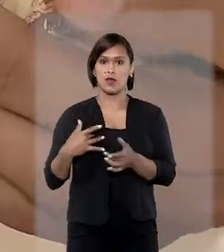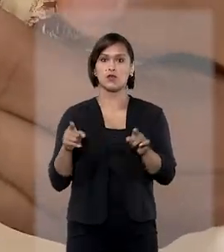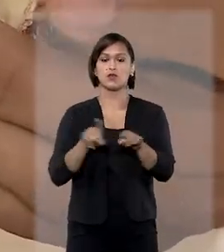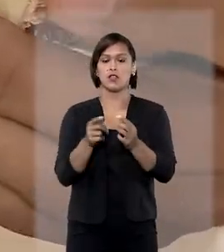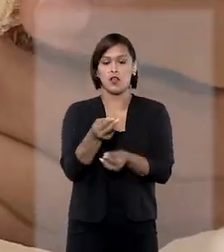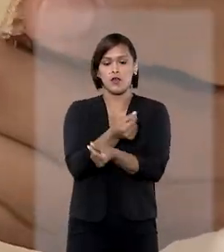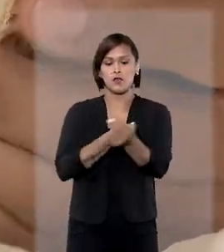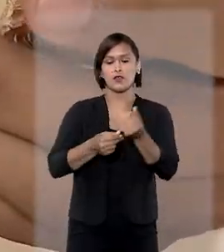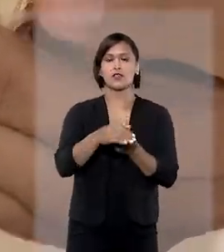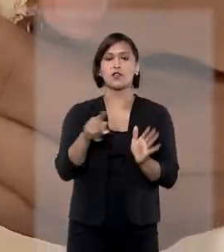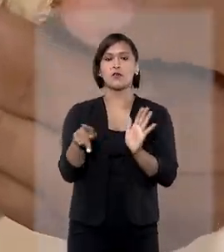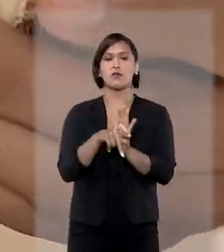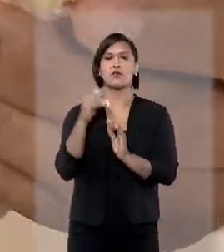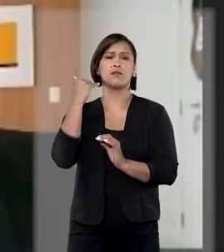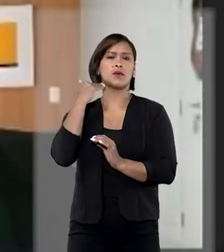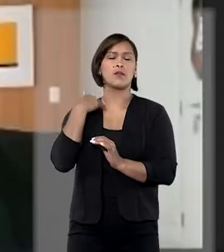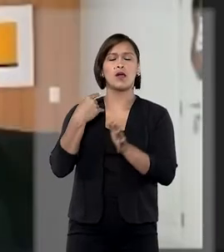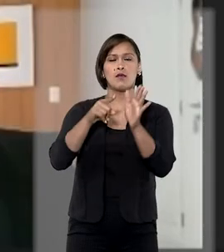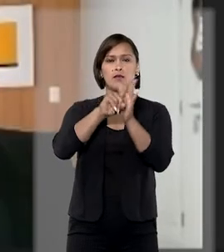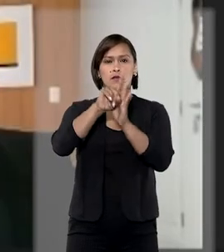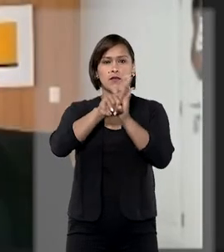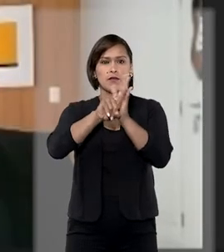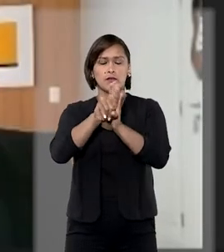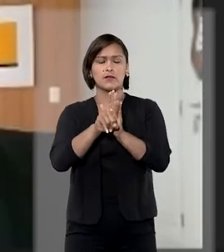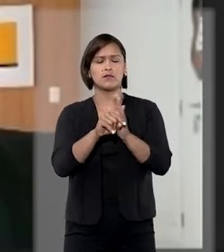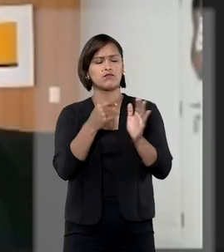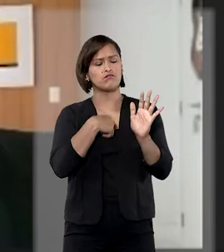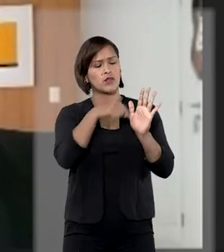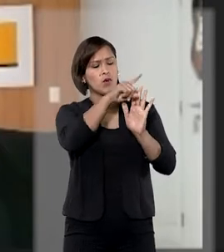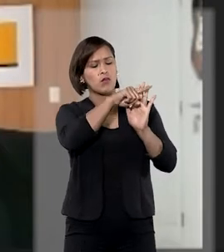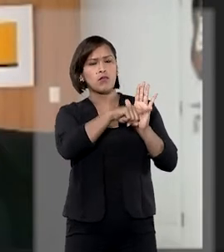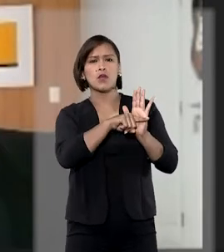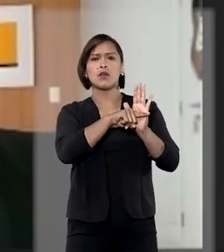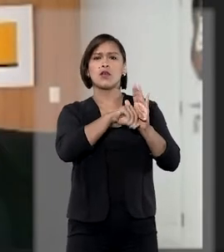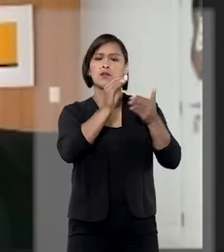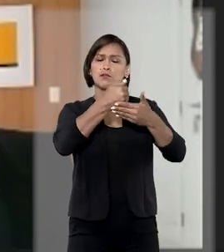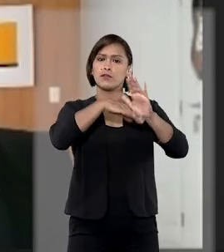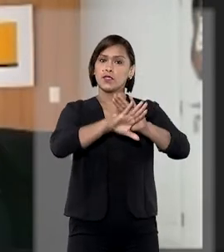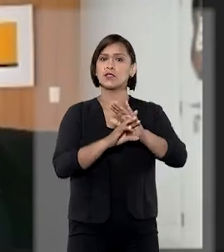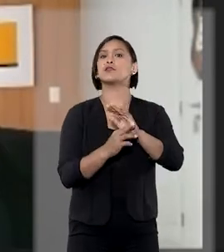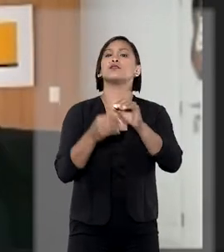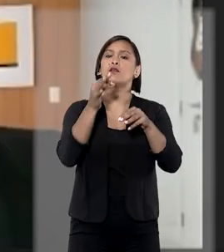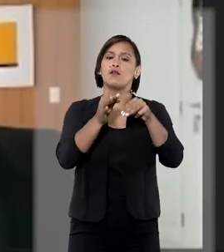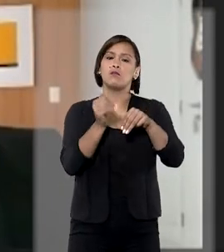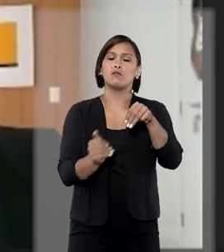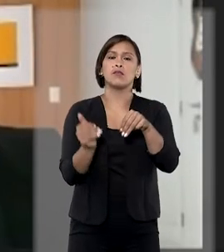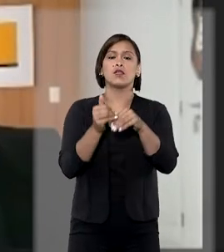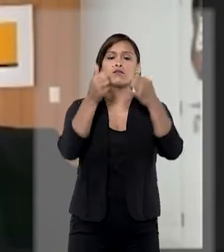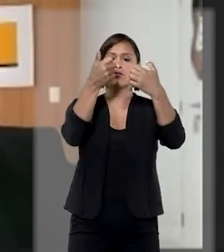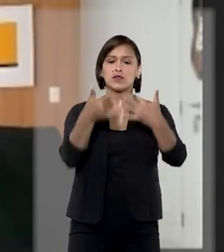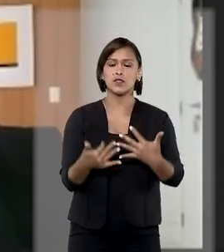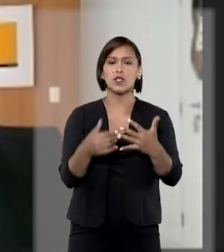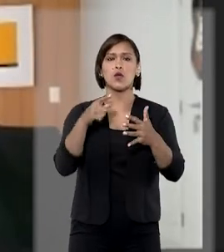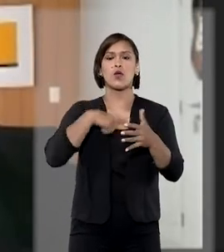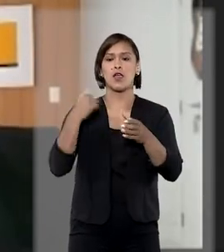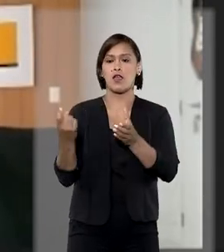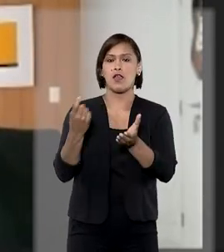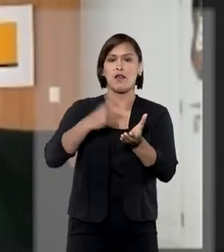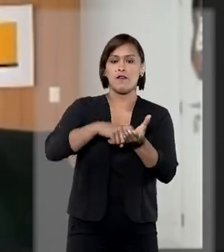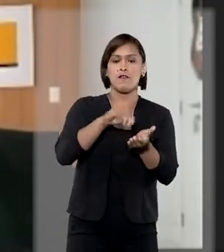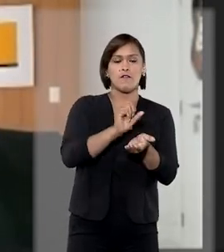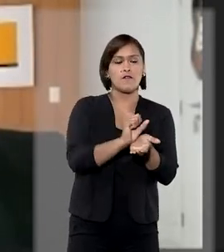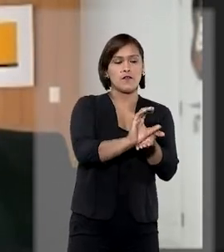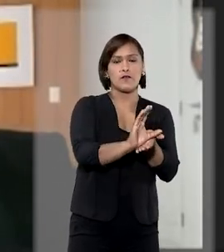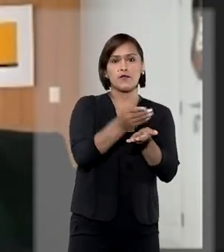e de financiamento bancário. Ao analisar o questionamento sobre a prescrição, o ministro assinalou que a pretensão de devolução